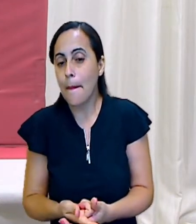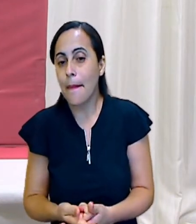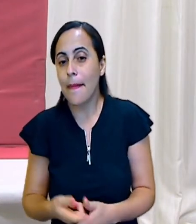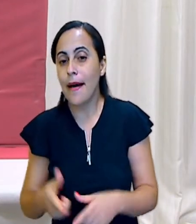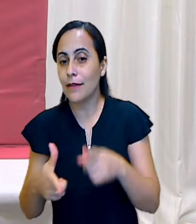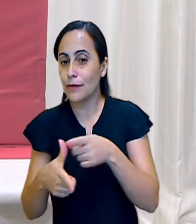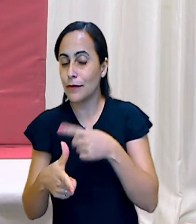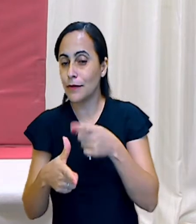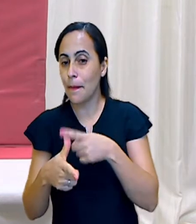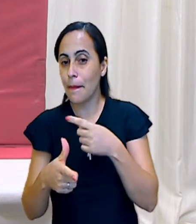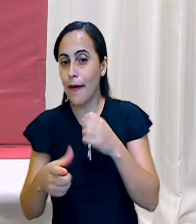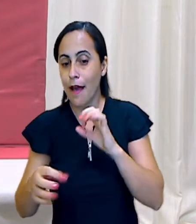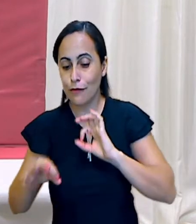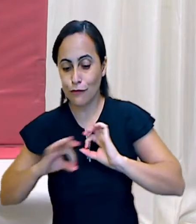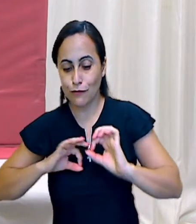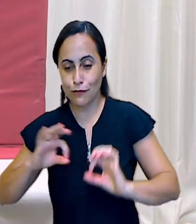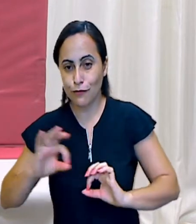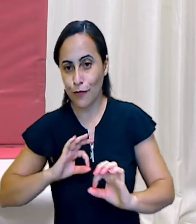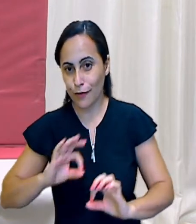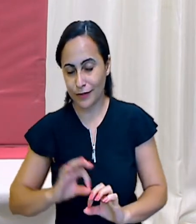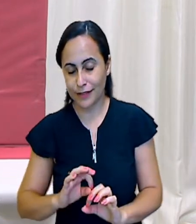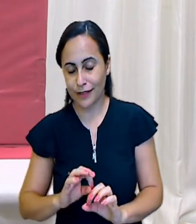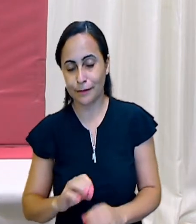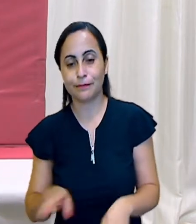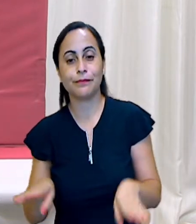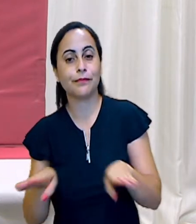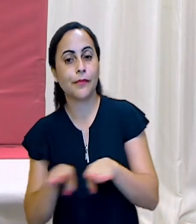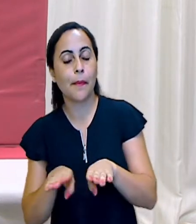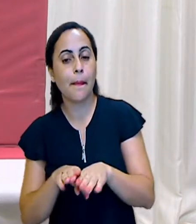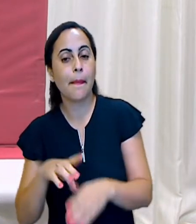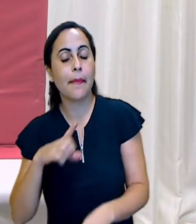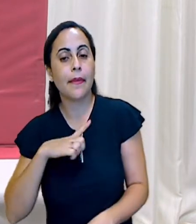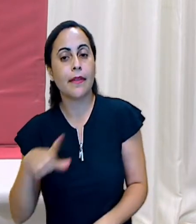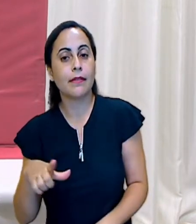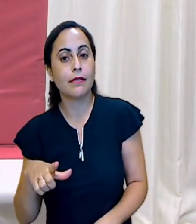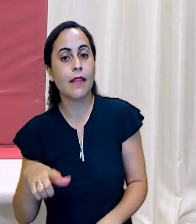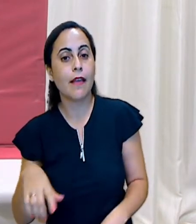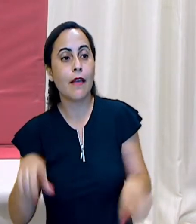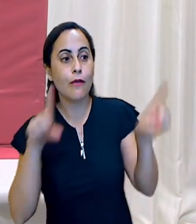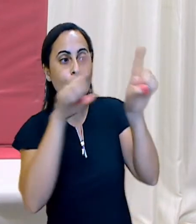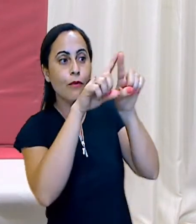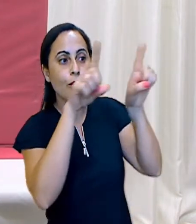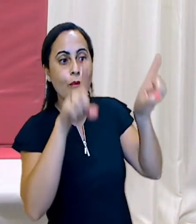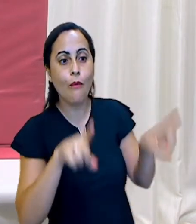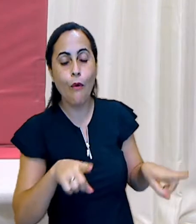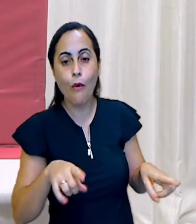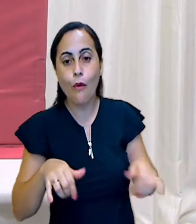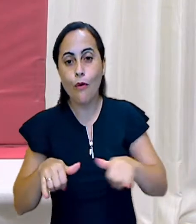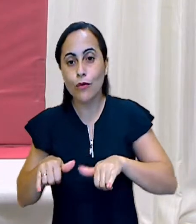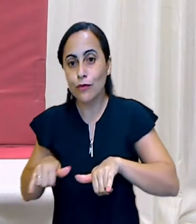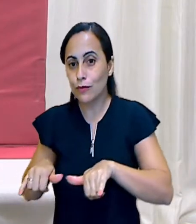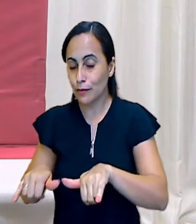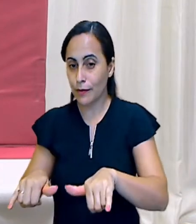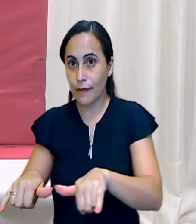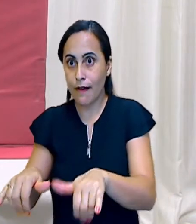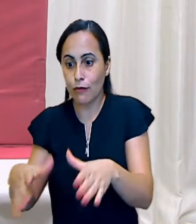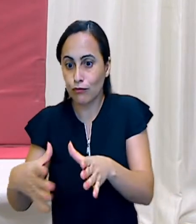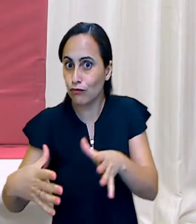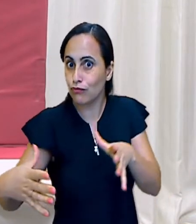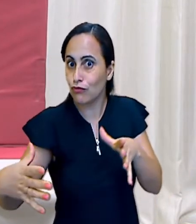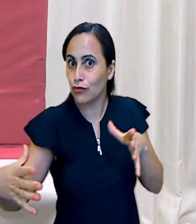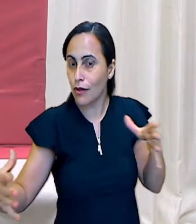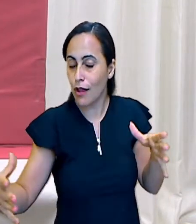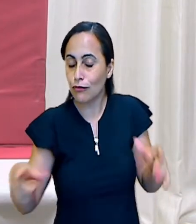Também tem um supermercado muito grande, onde a gente